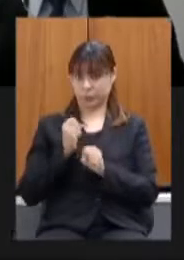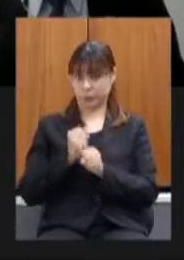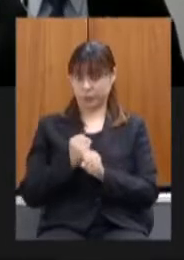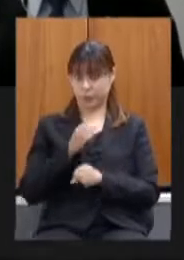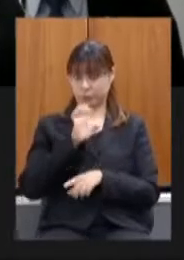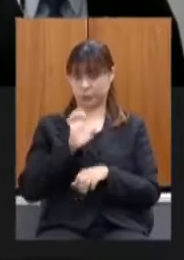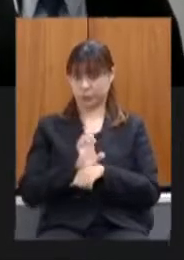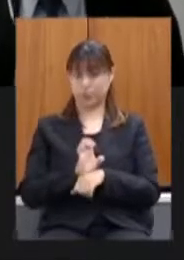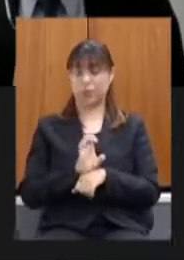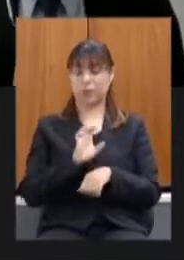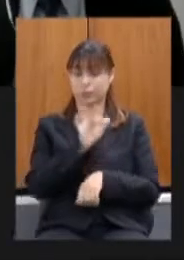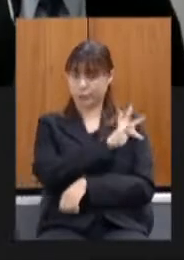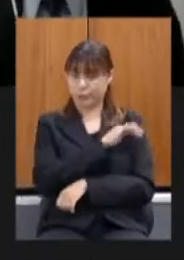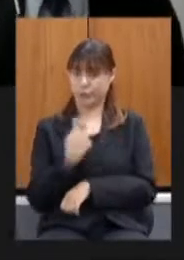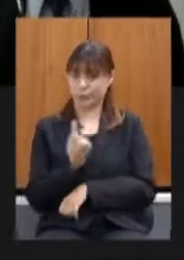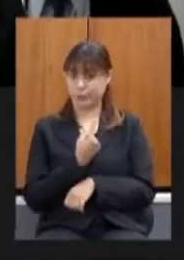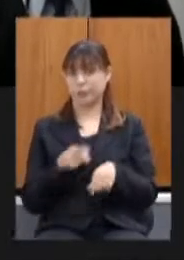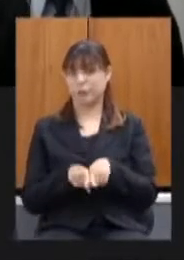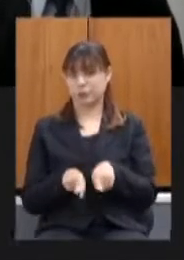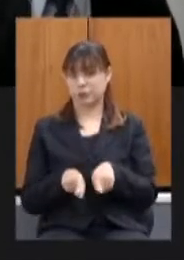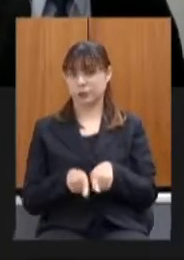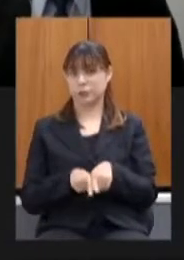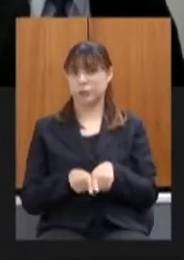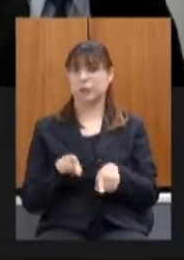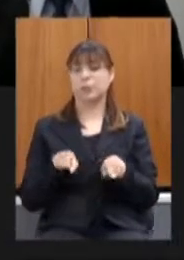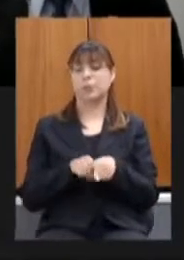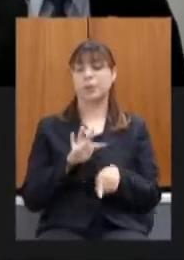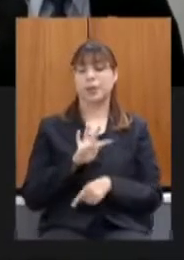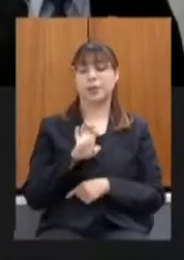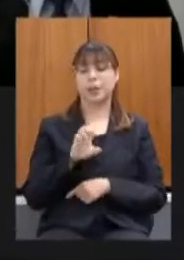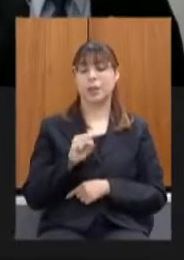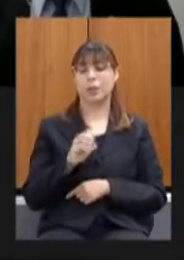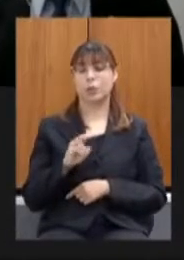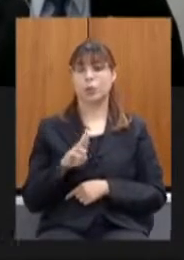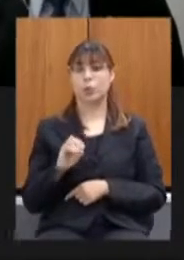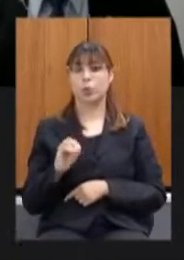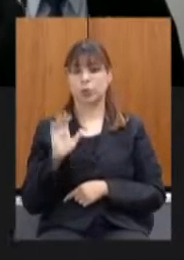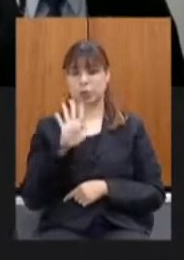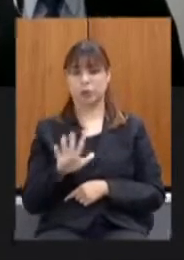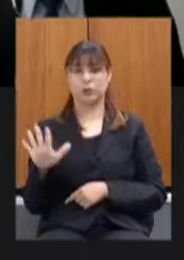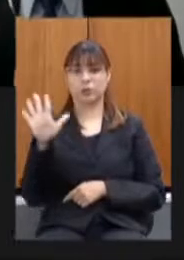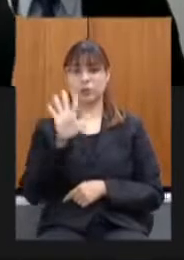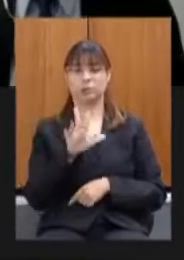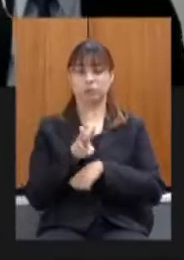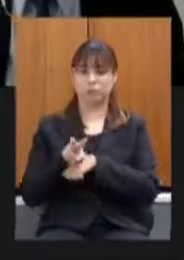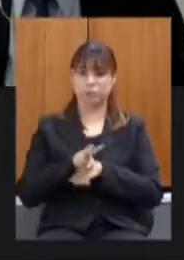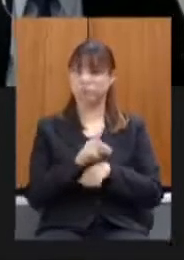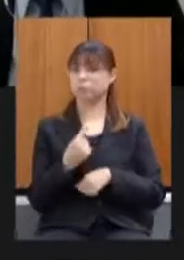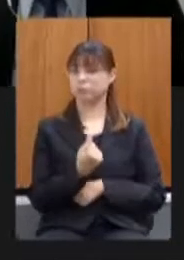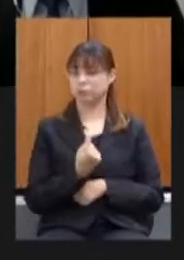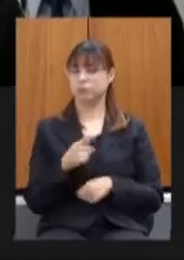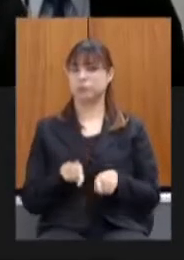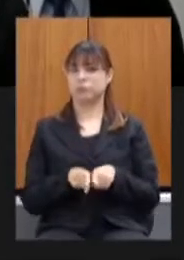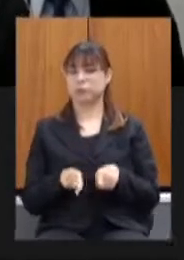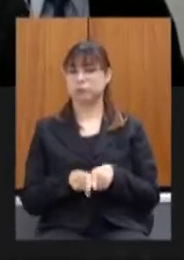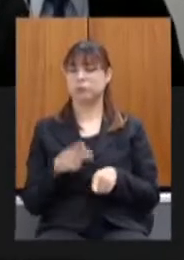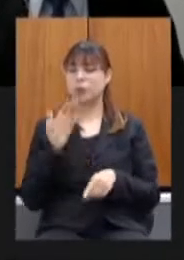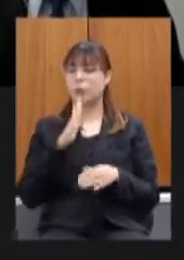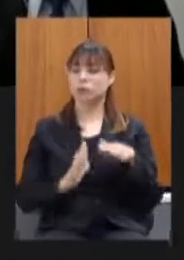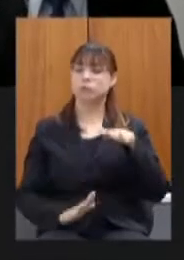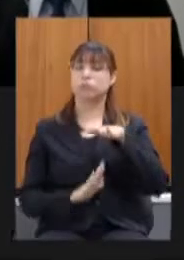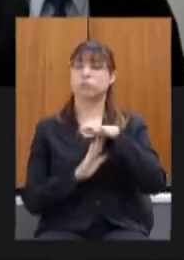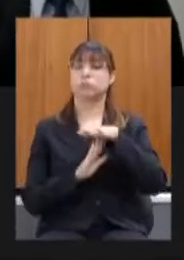e pelo Tesouro Nacional com relação aos limites definidos pela lei de